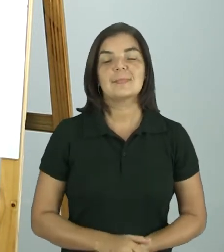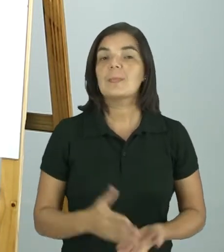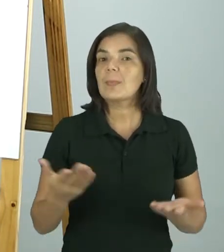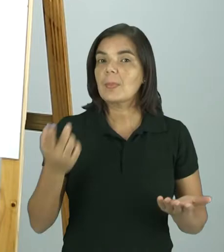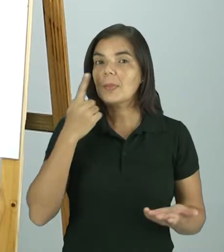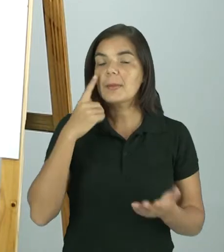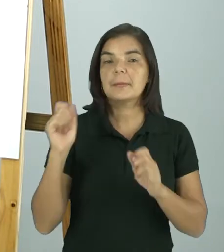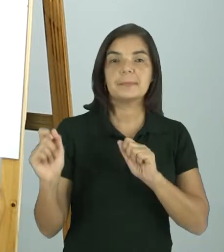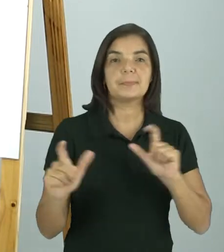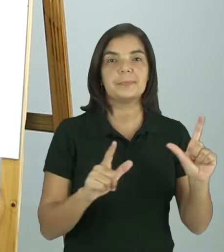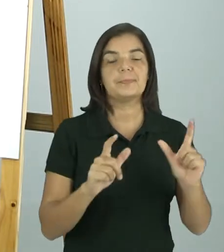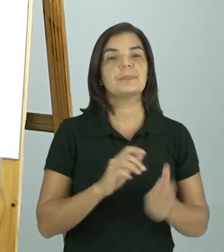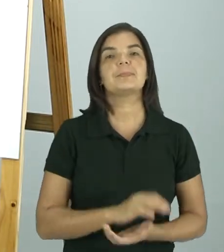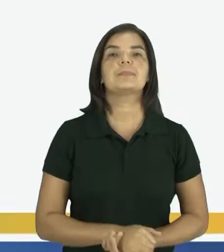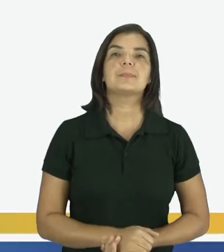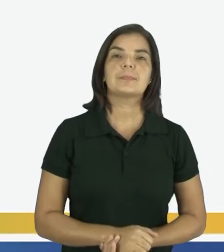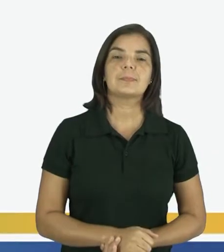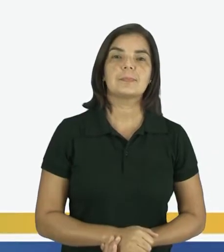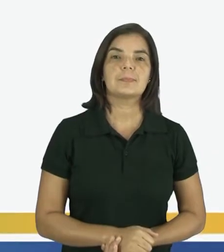Acompanhe aí na telinha.